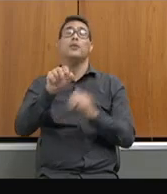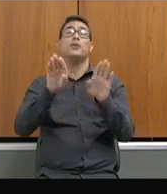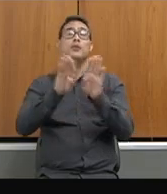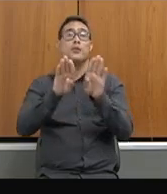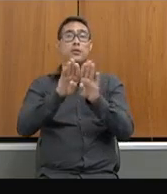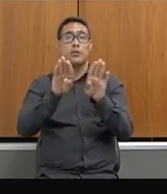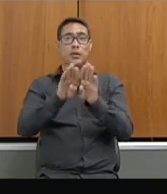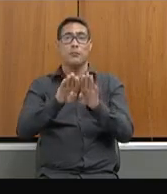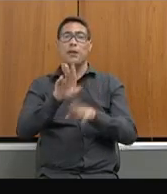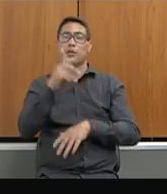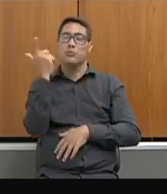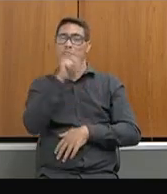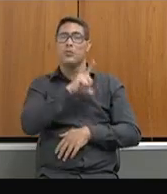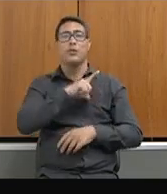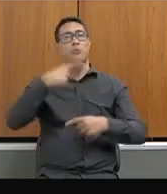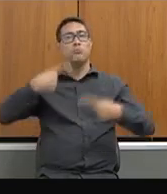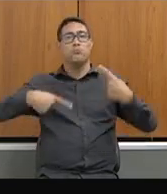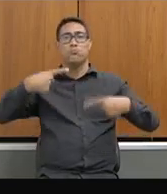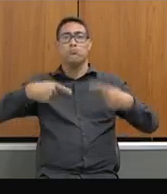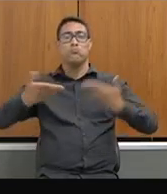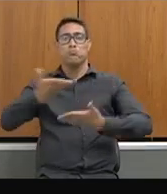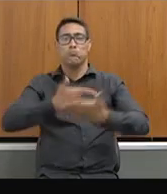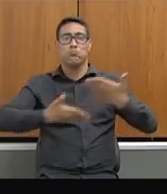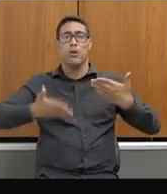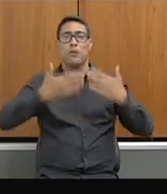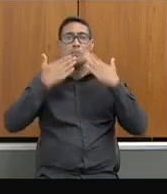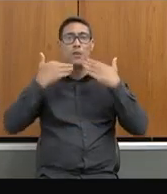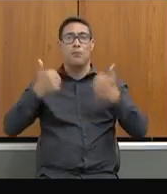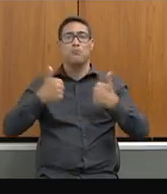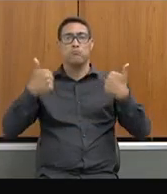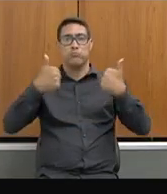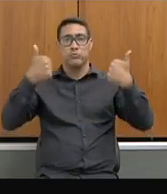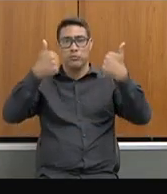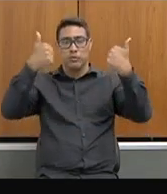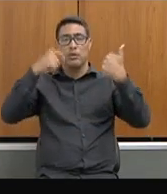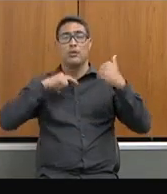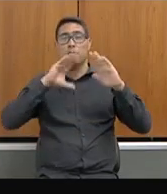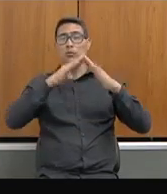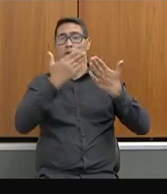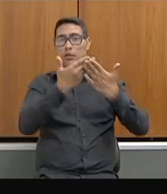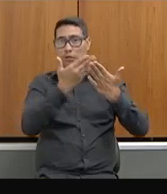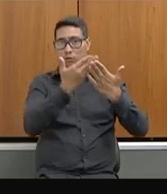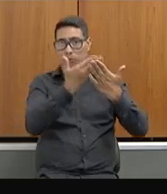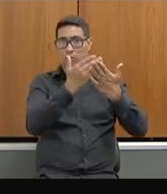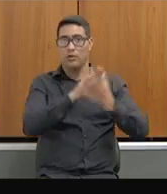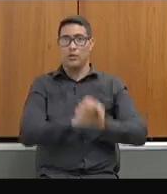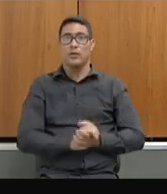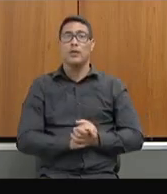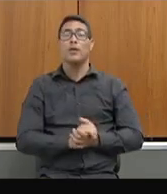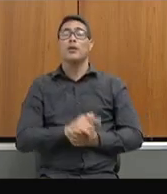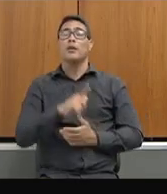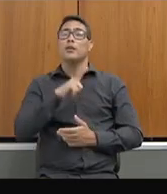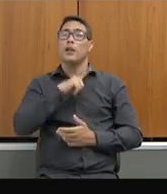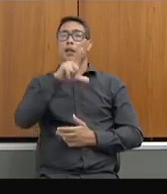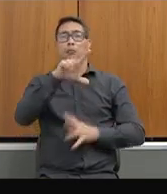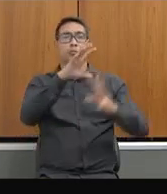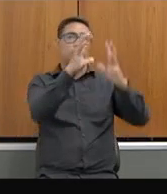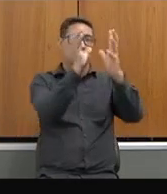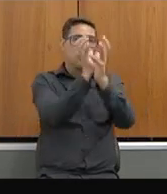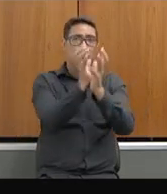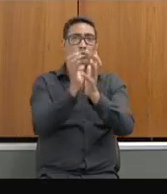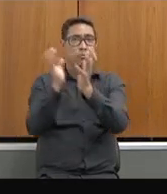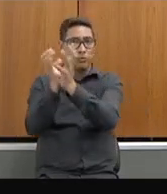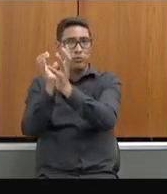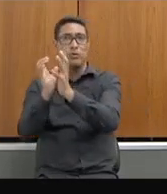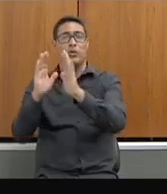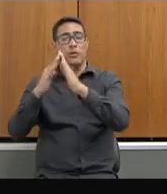com o diálogo próximo aos gestores escolares, melhoria no comportamento das escolas. Nós garantimos um especialista por turno nas nossas escolas,